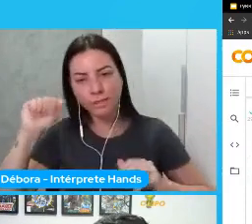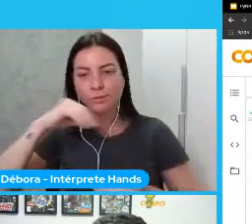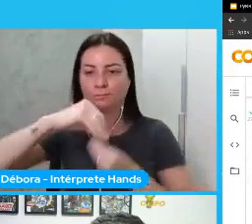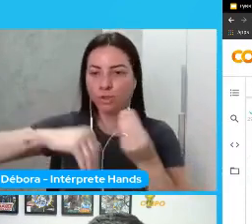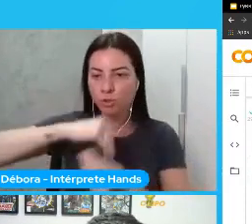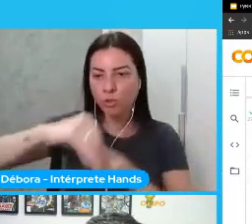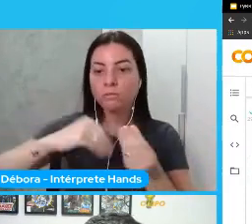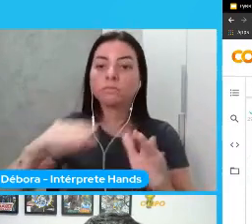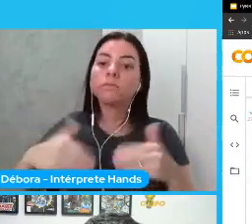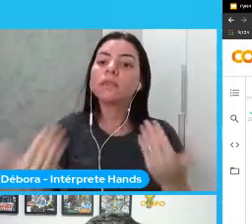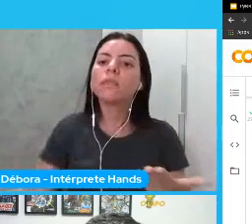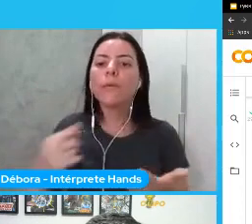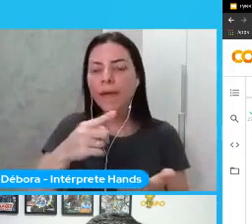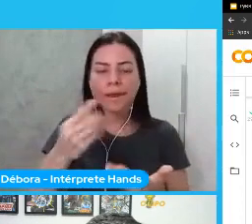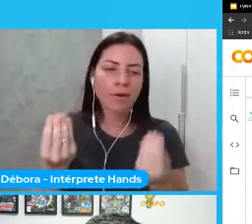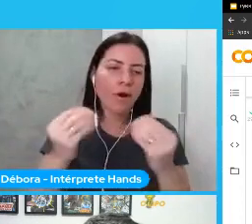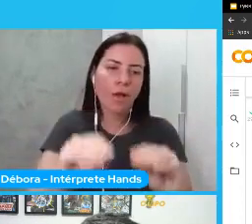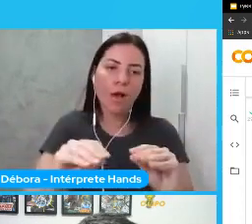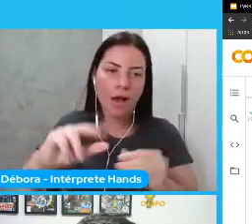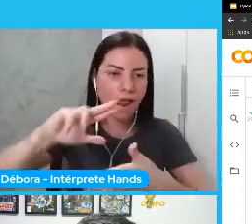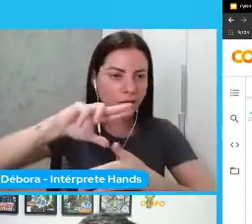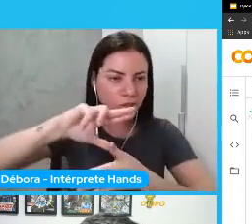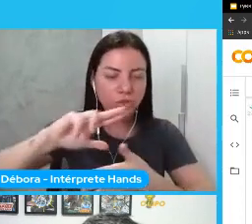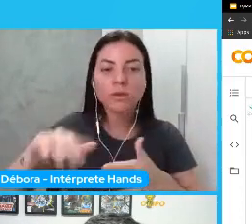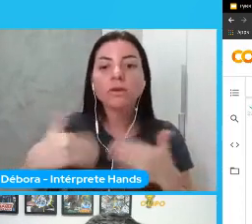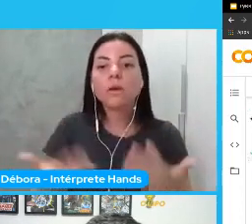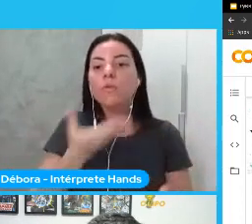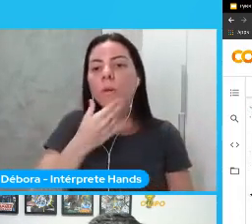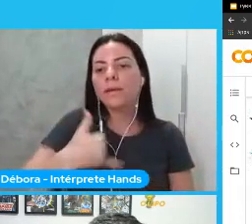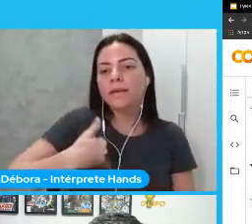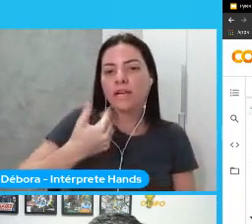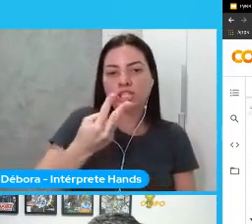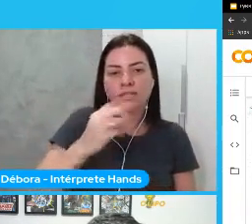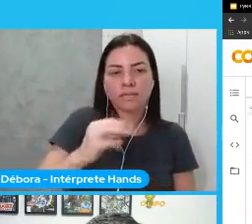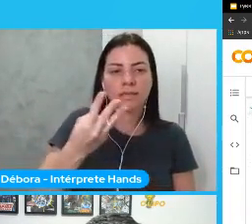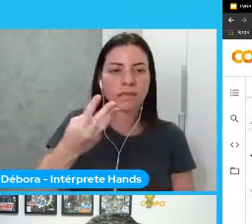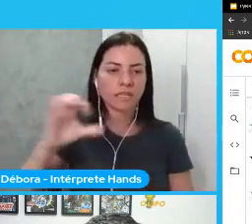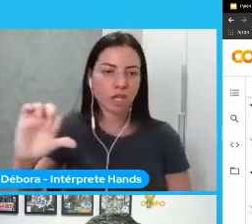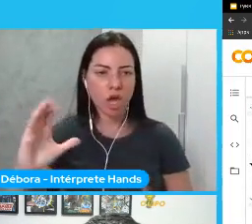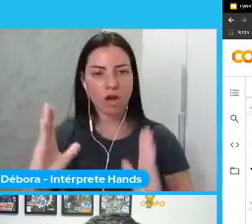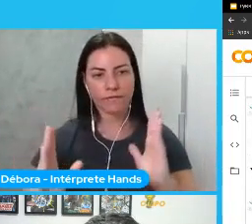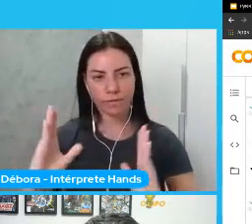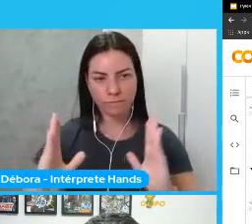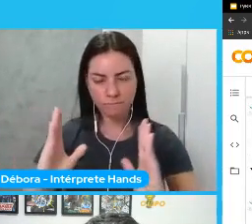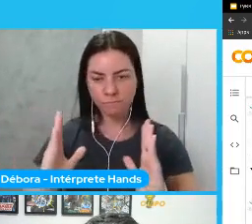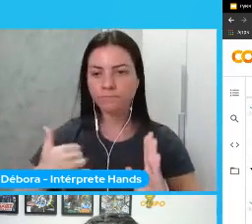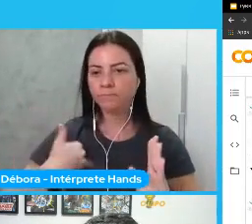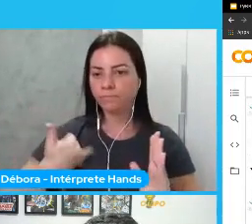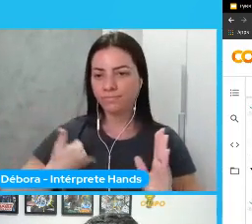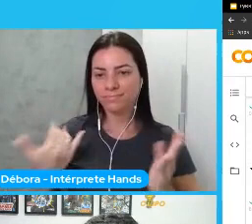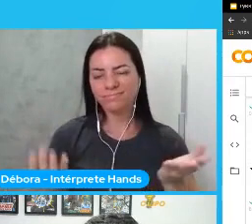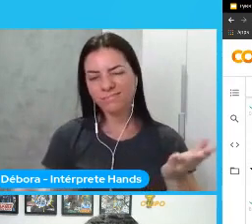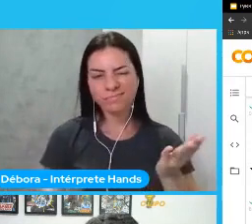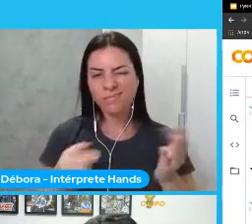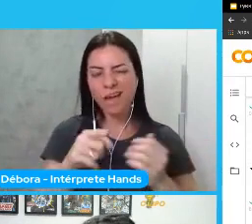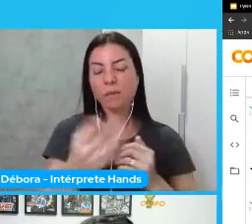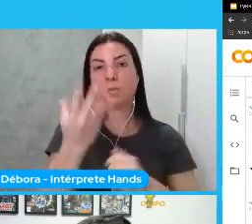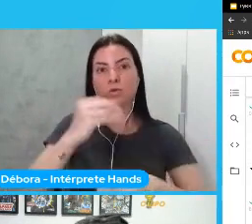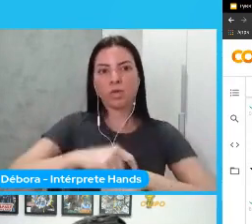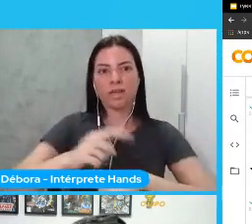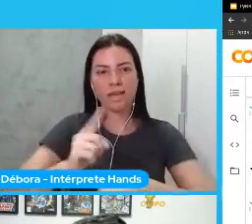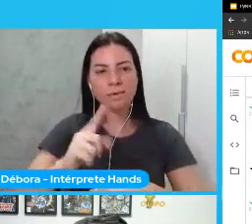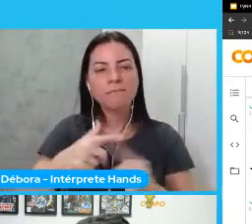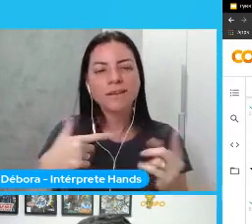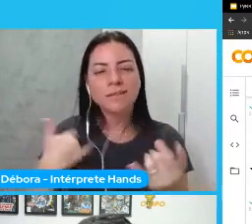termina entrando como um latino homem de 30 a 39 anos tá aqui acho que não vai dar muito mais tempo mas eu fiz uma